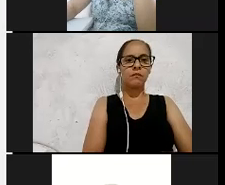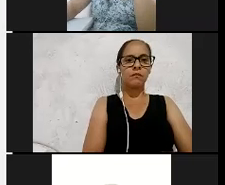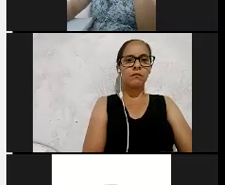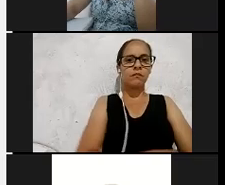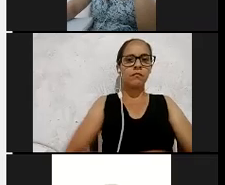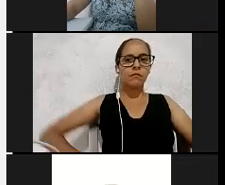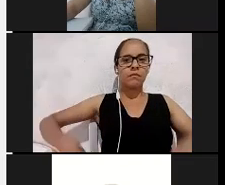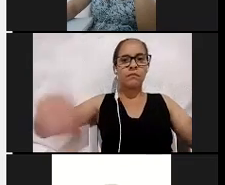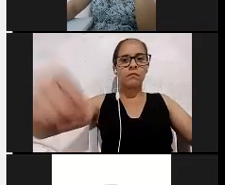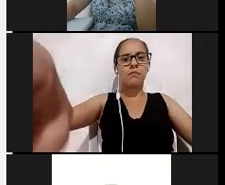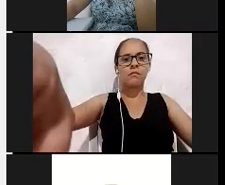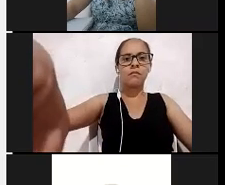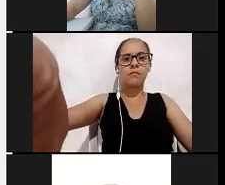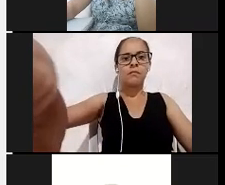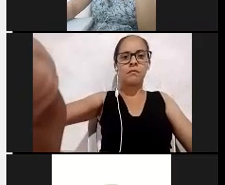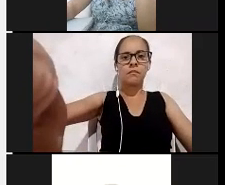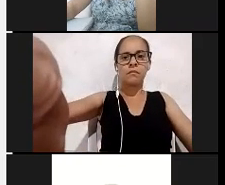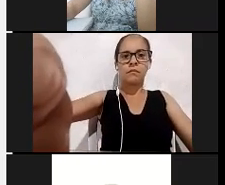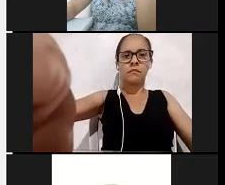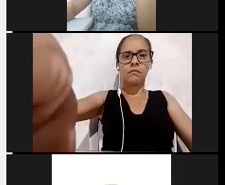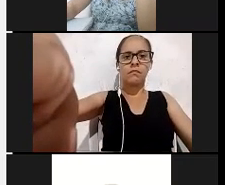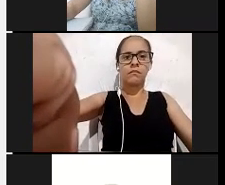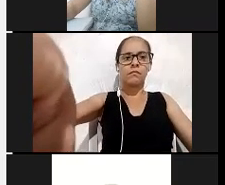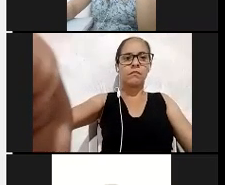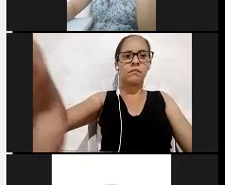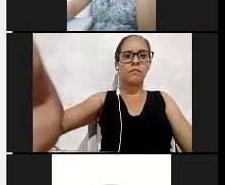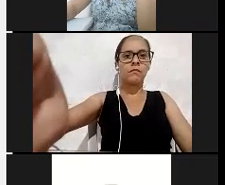professores usaram com mais frequência.